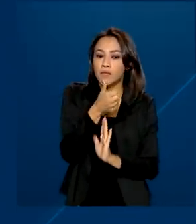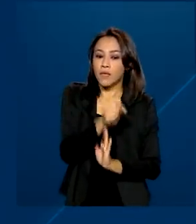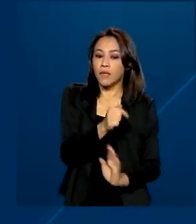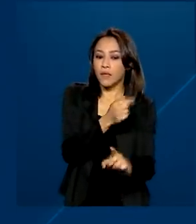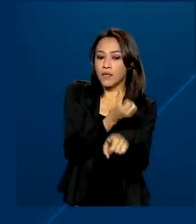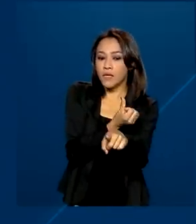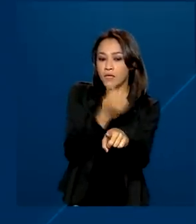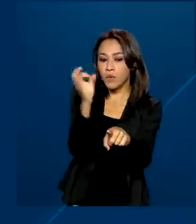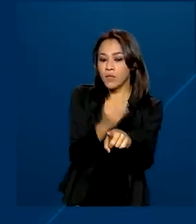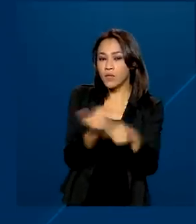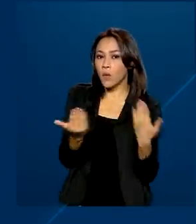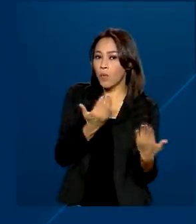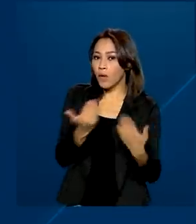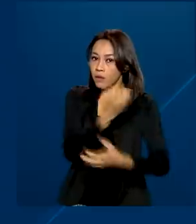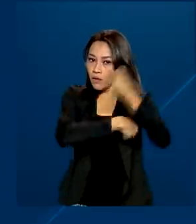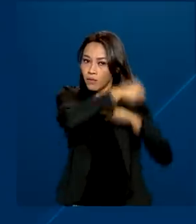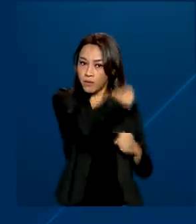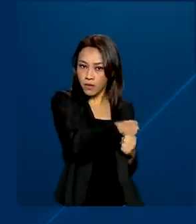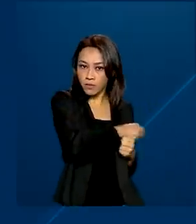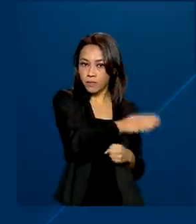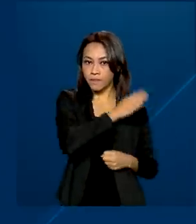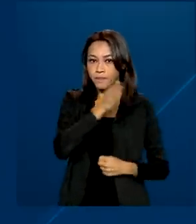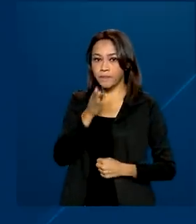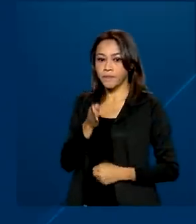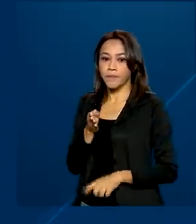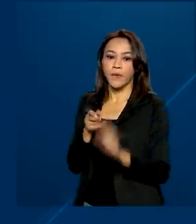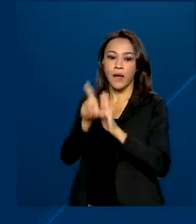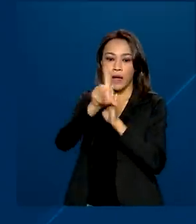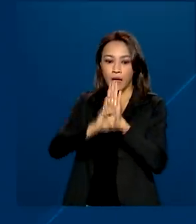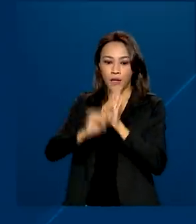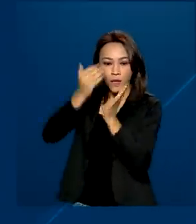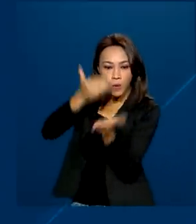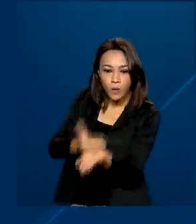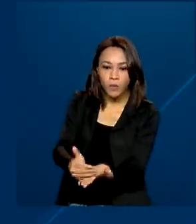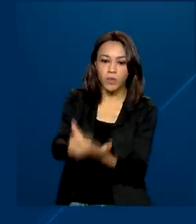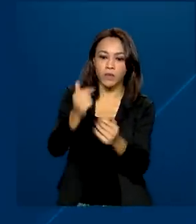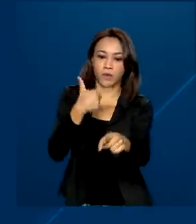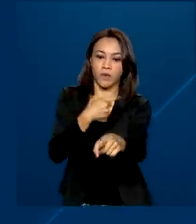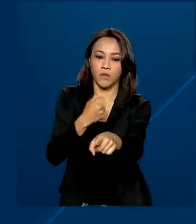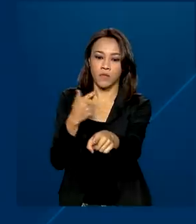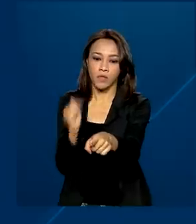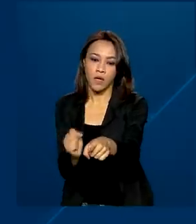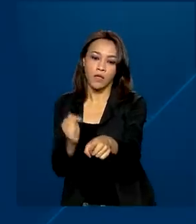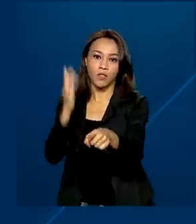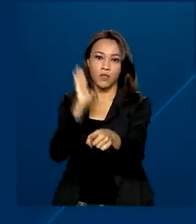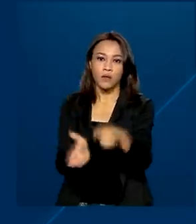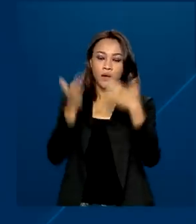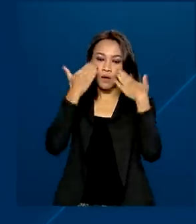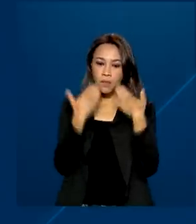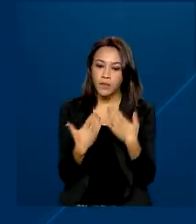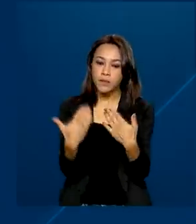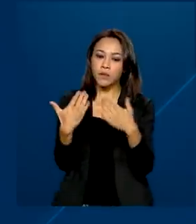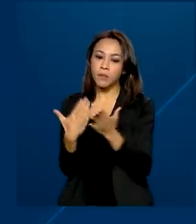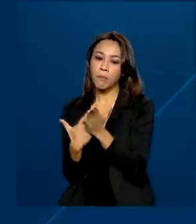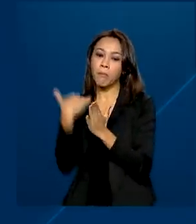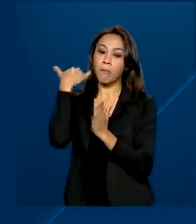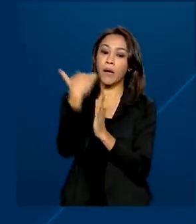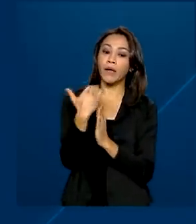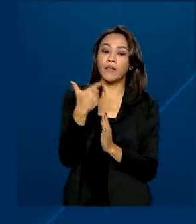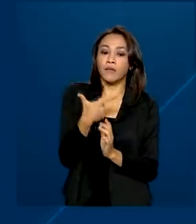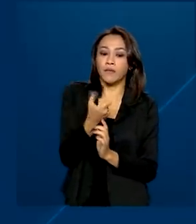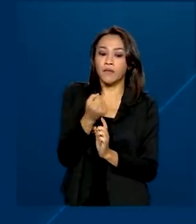em relação a 2020. Desde que a lei entrou em vigor, em 2007, foram apresentados mais de 20 mil